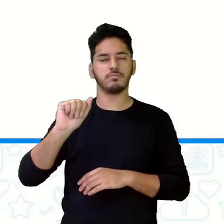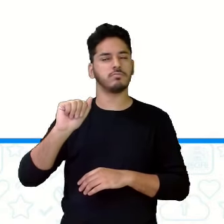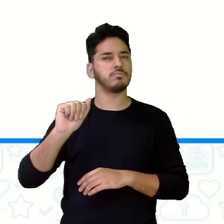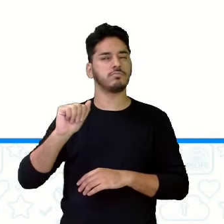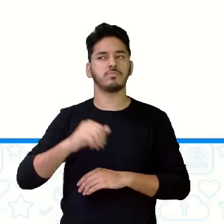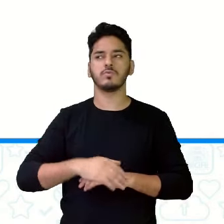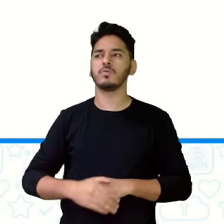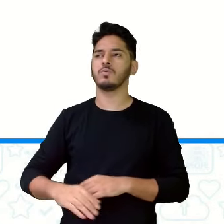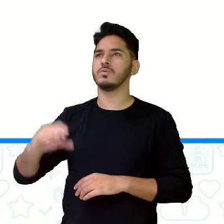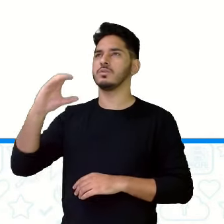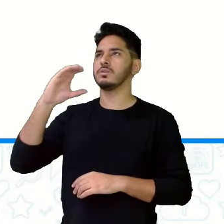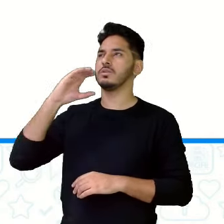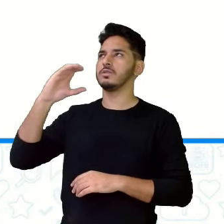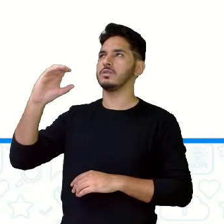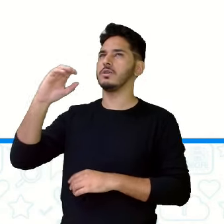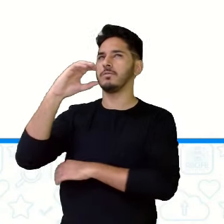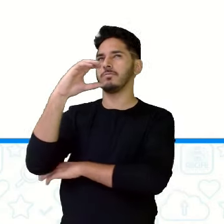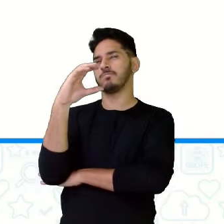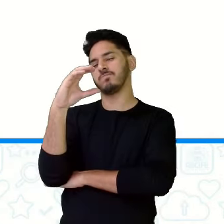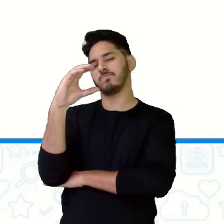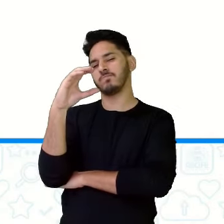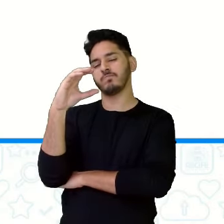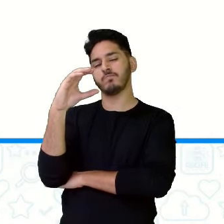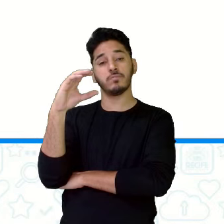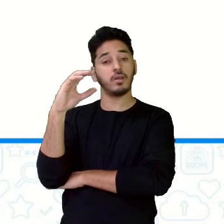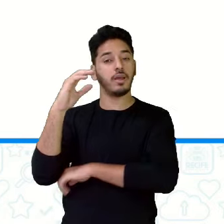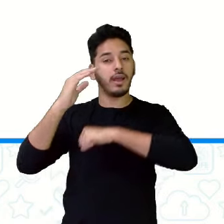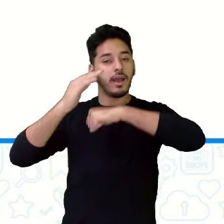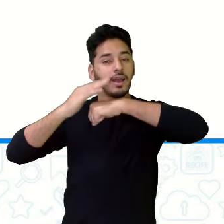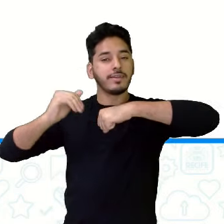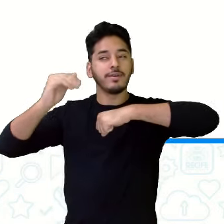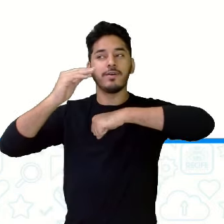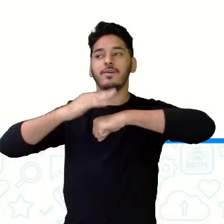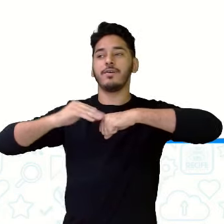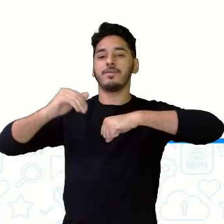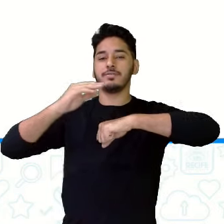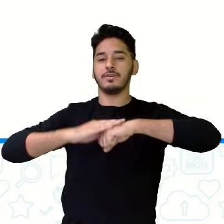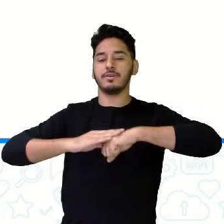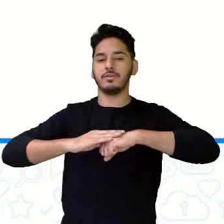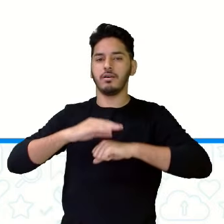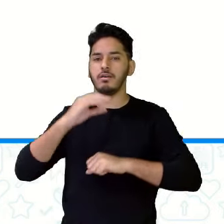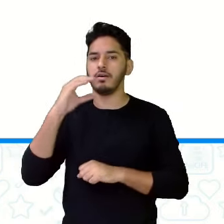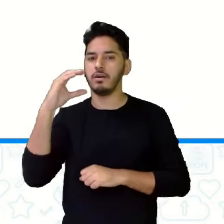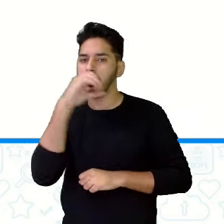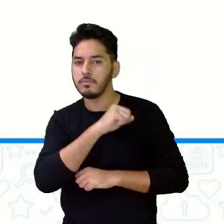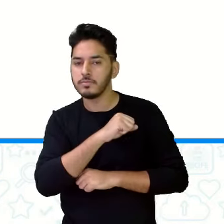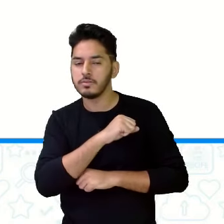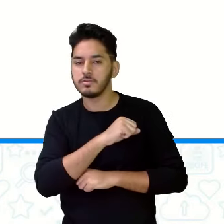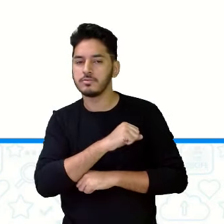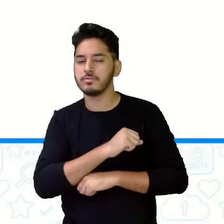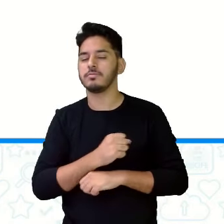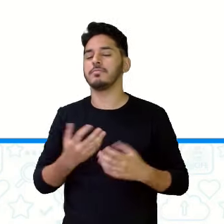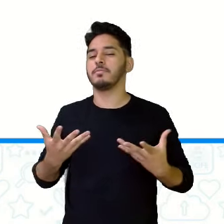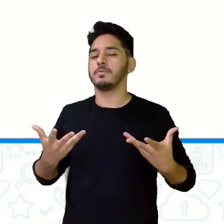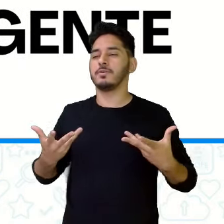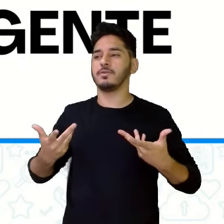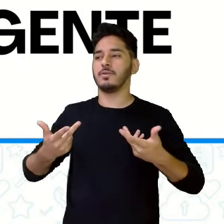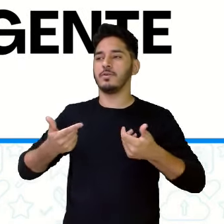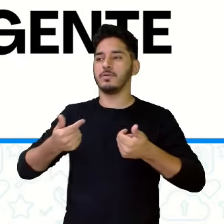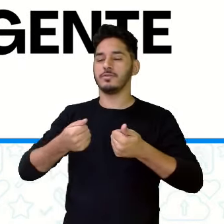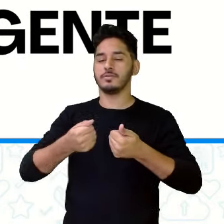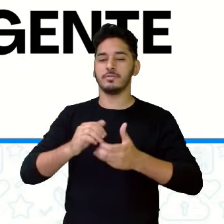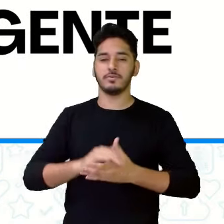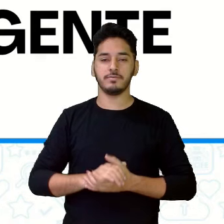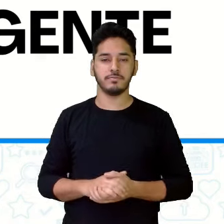C. Eu poderia me referir a carinhosa. Ágil. Talentosa. O T.